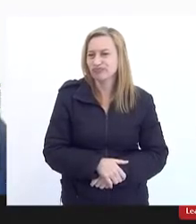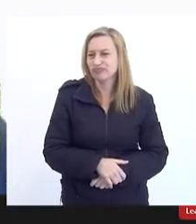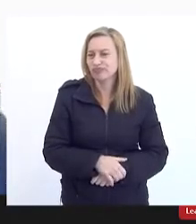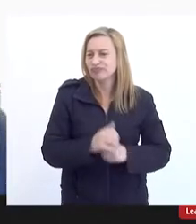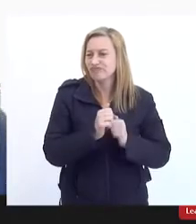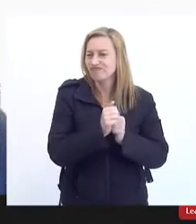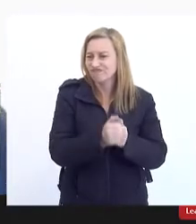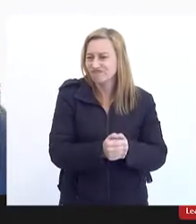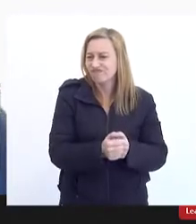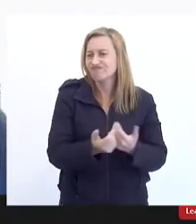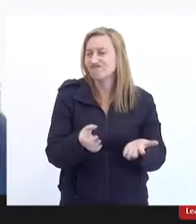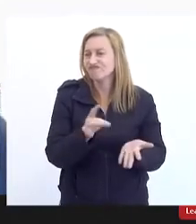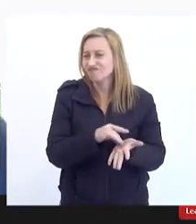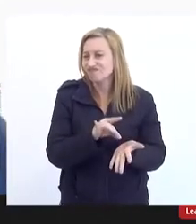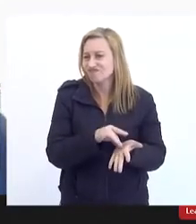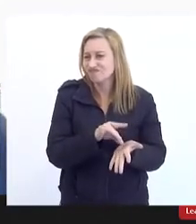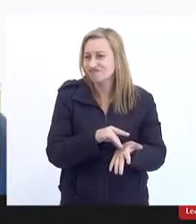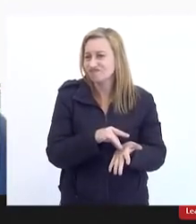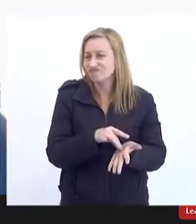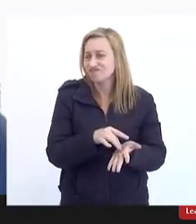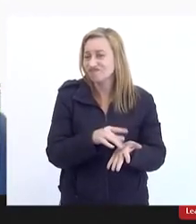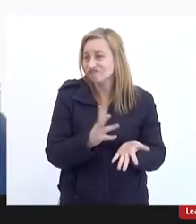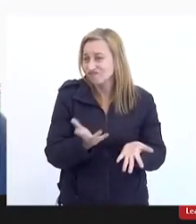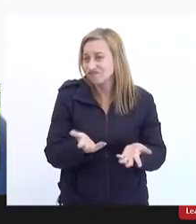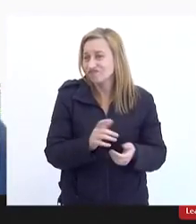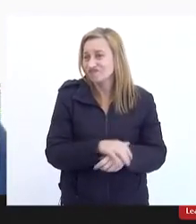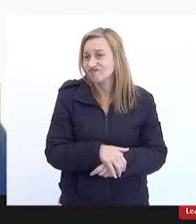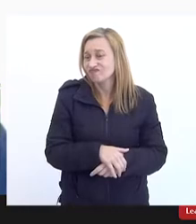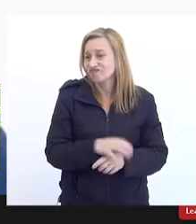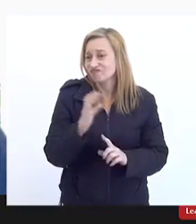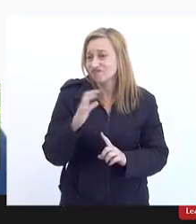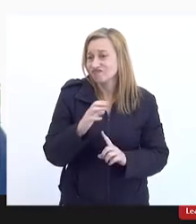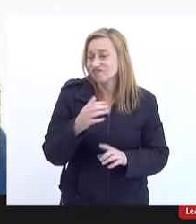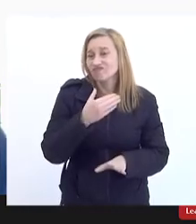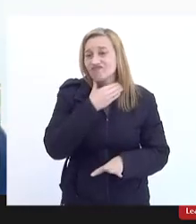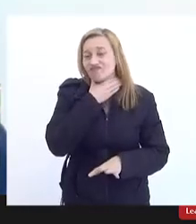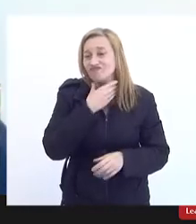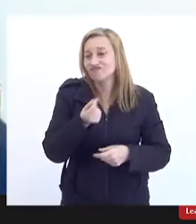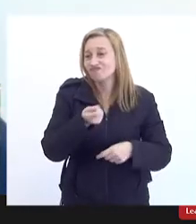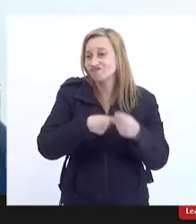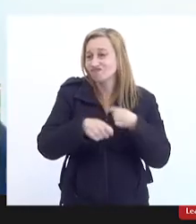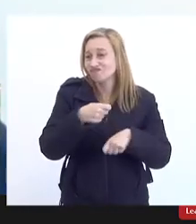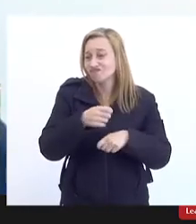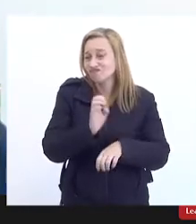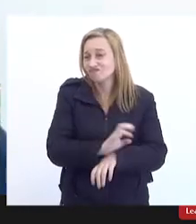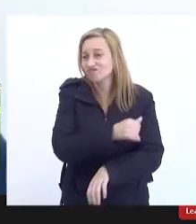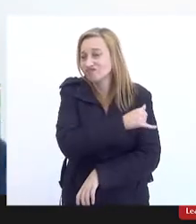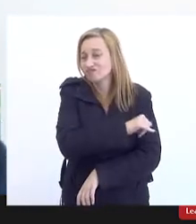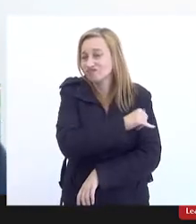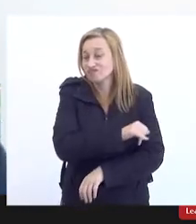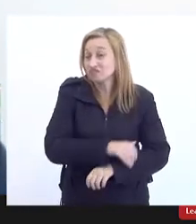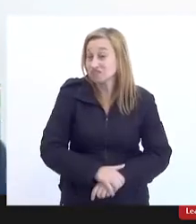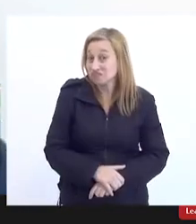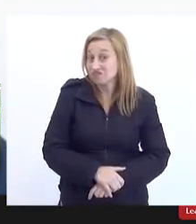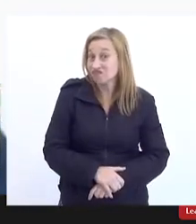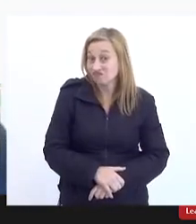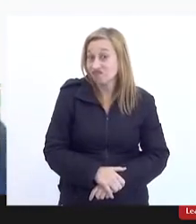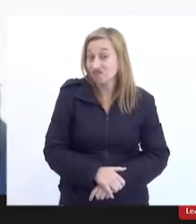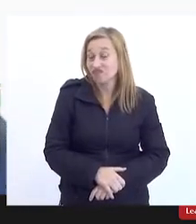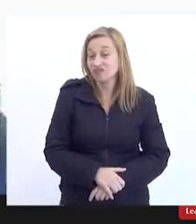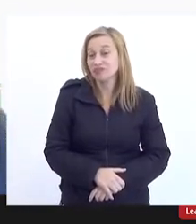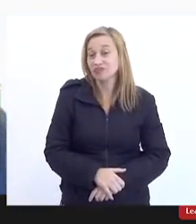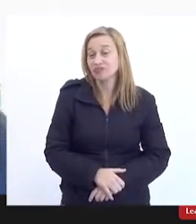acompanhados e na verdade eles foram seduzidos por uma crise econômica que vive o estado do Rio de Janeiro que também